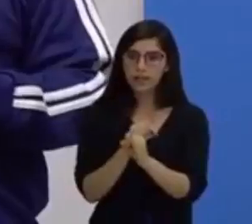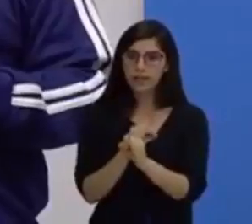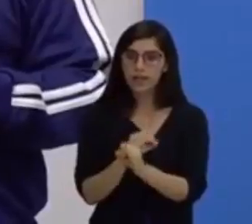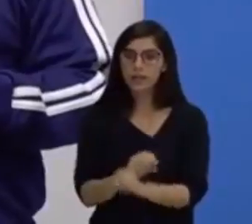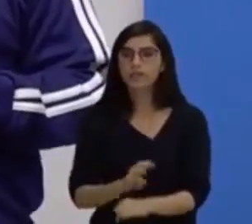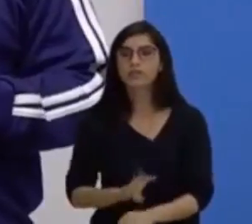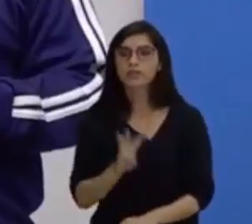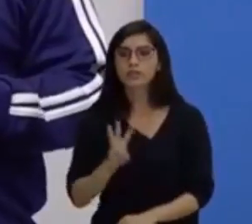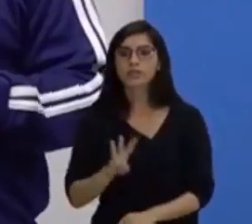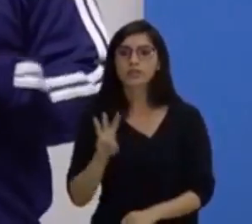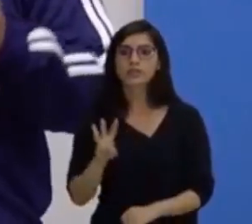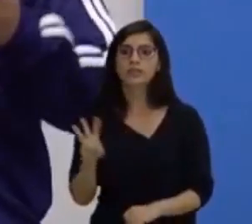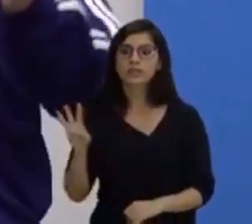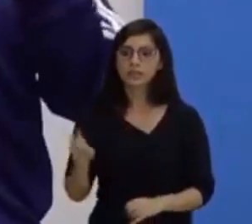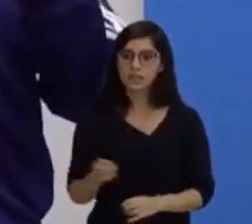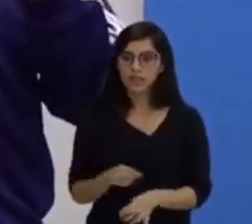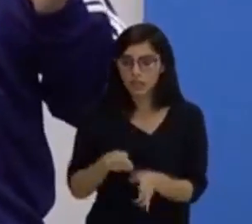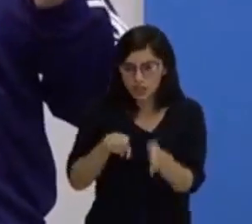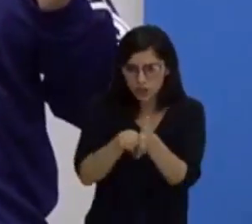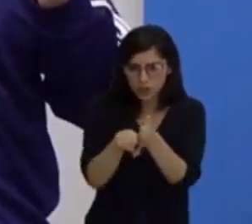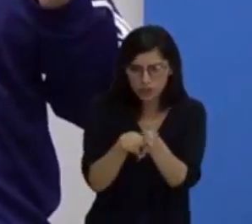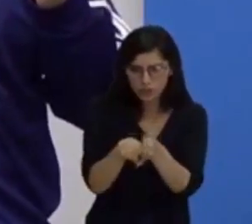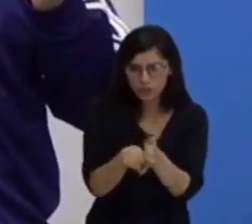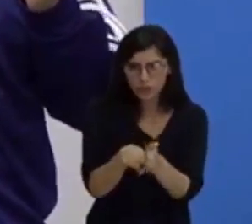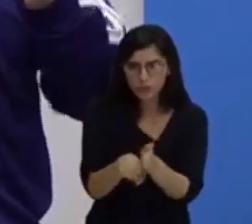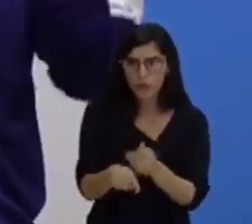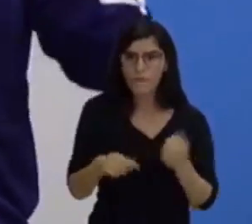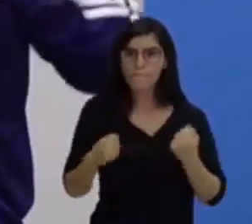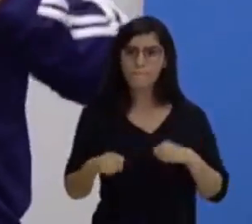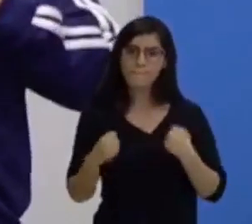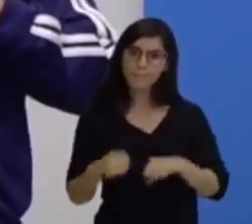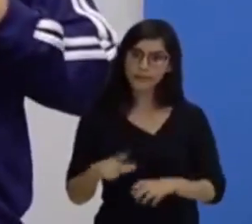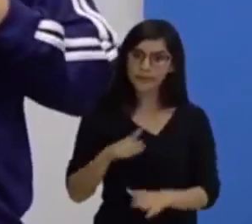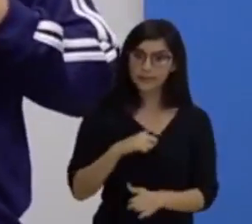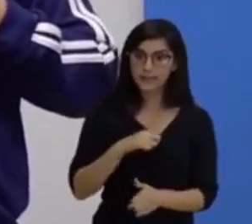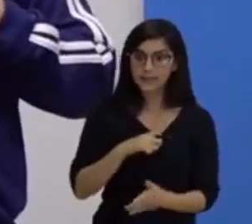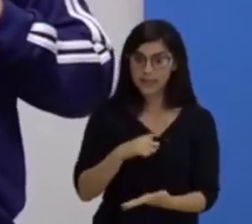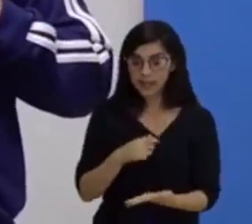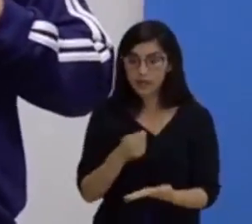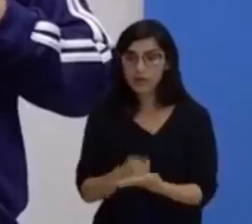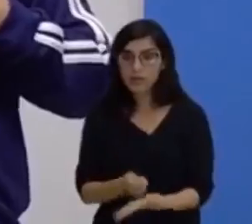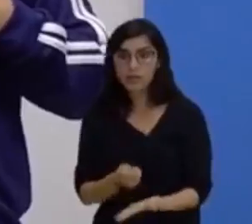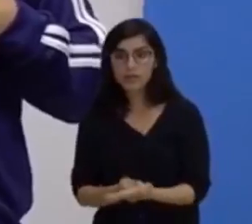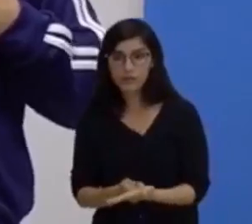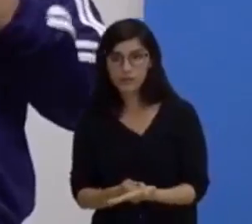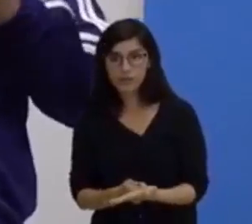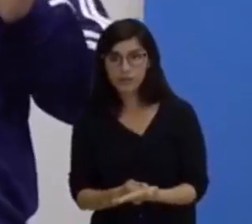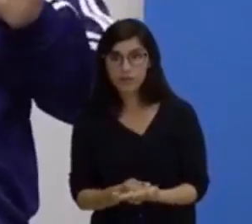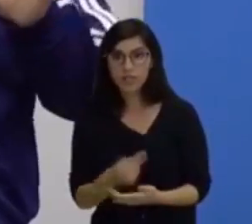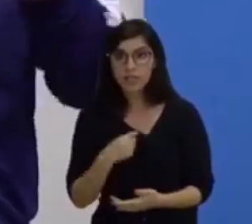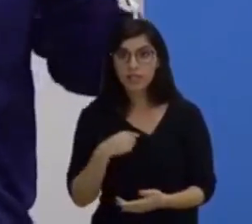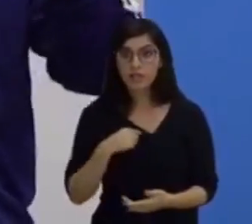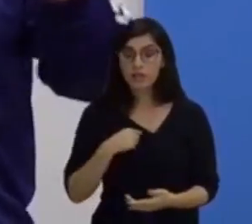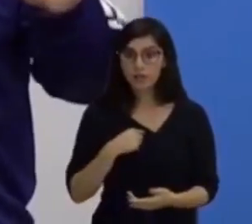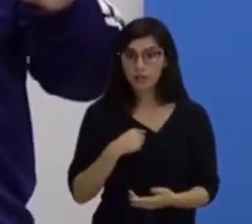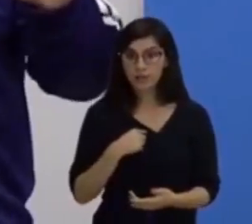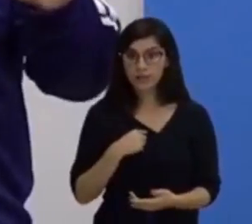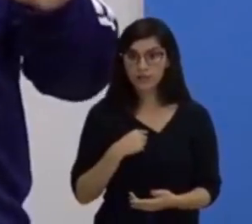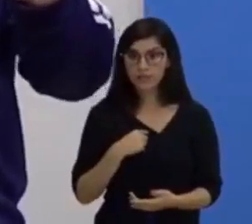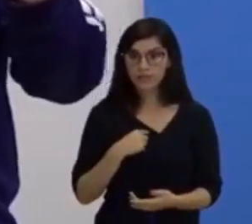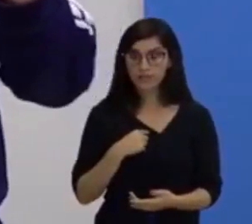sites de pesquisa, eles podem vir definindo e na nossa concepção, na nossa concepção de pessoa